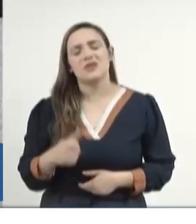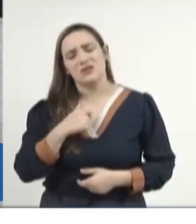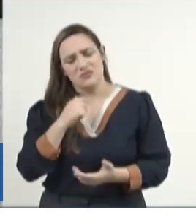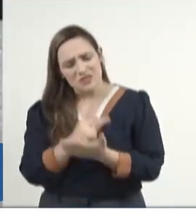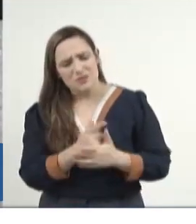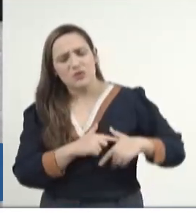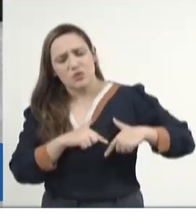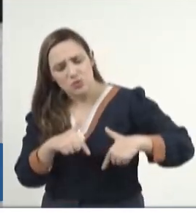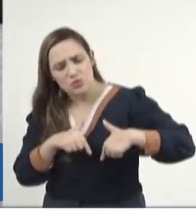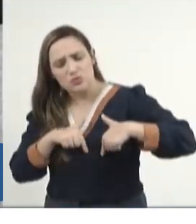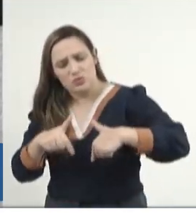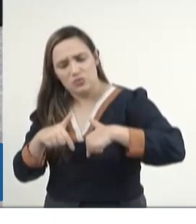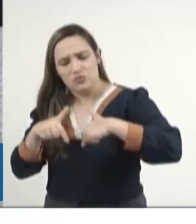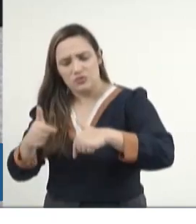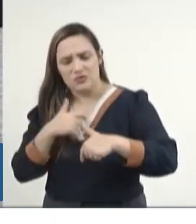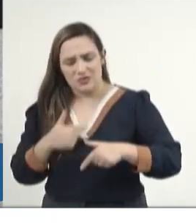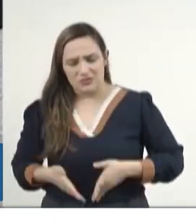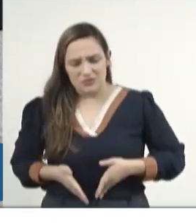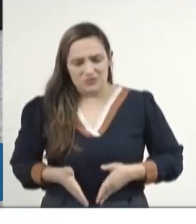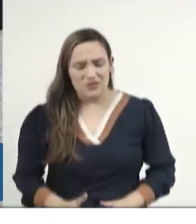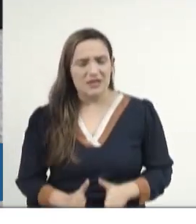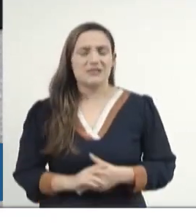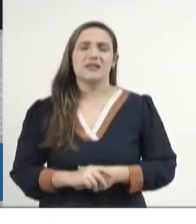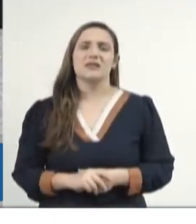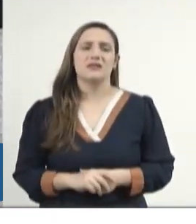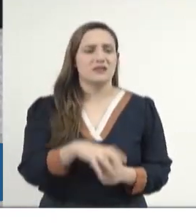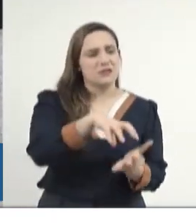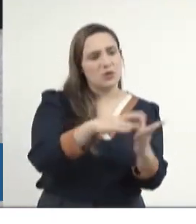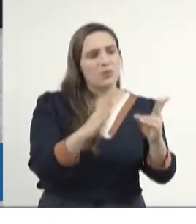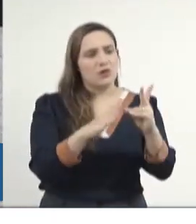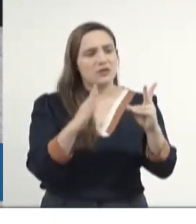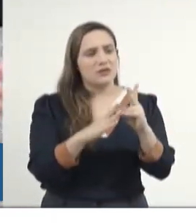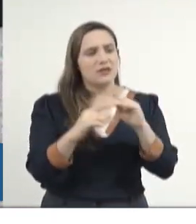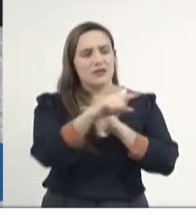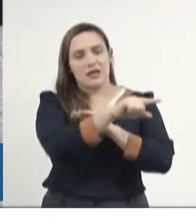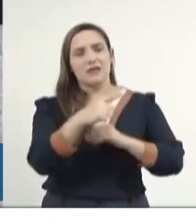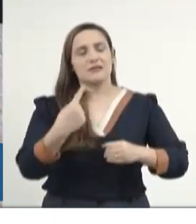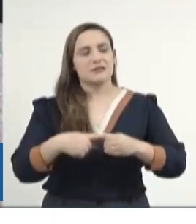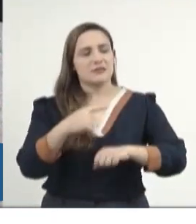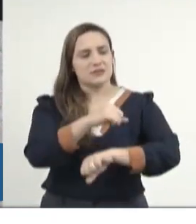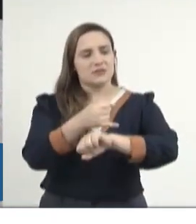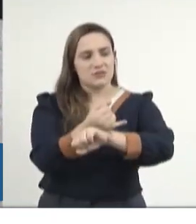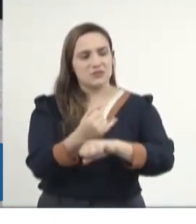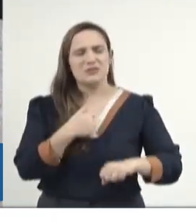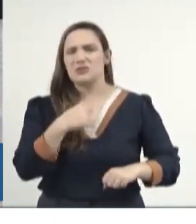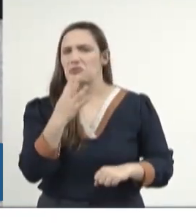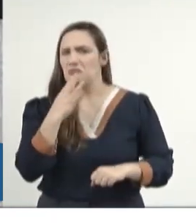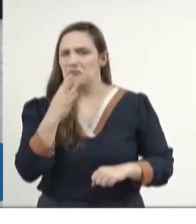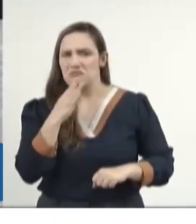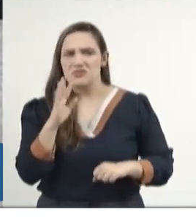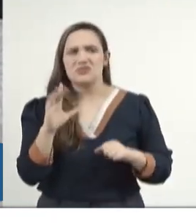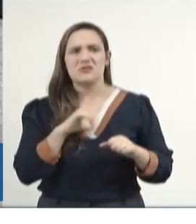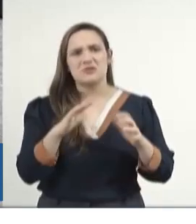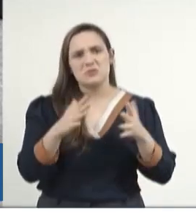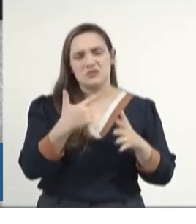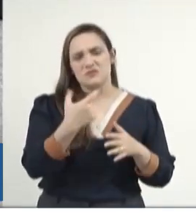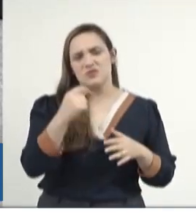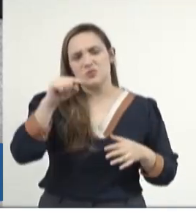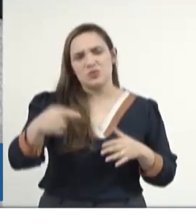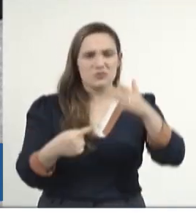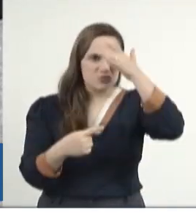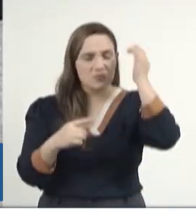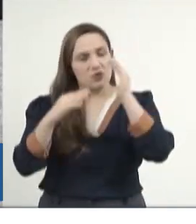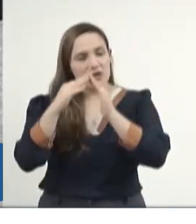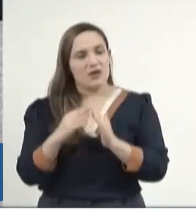Eu sou nascido em Jardim, nascido em uma aldeia, onde todo mundo dizia que se conhecia. Ela tinha 20 mil habitantes da cidade,